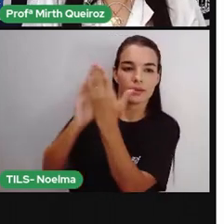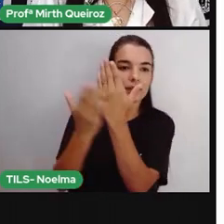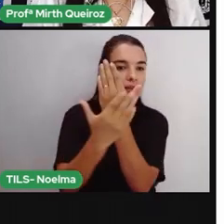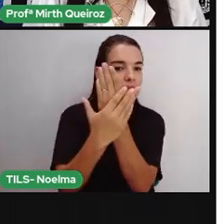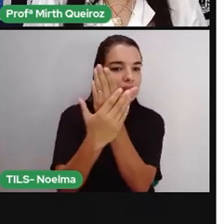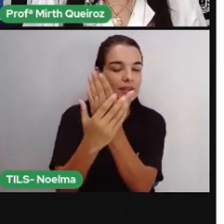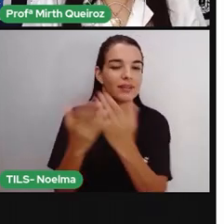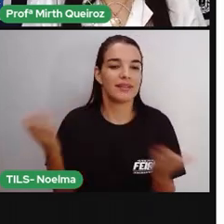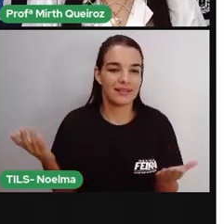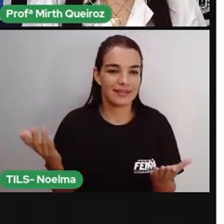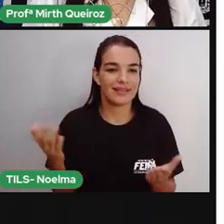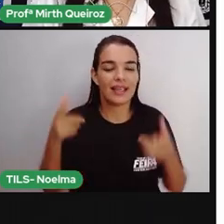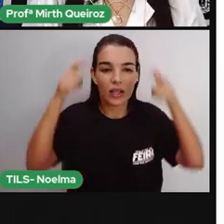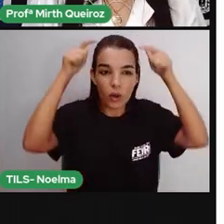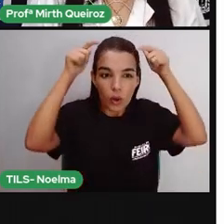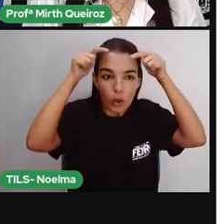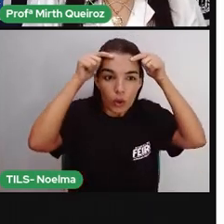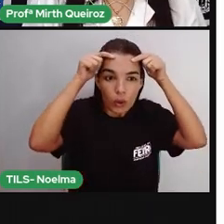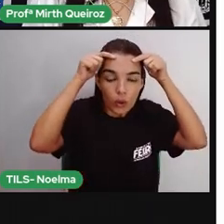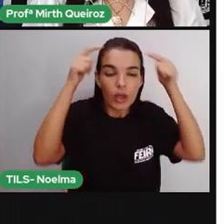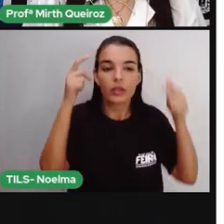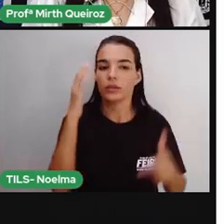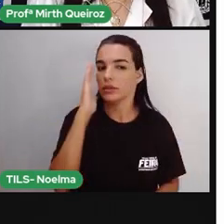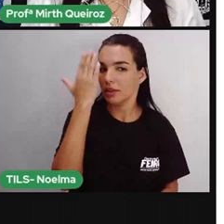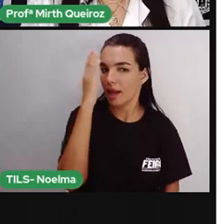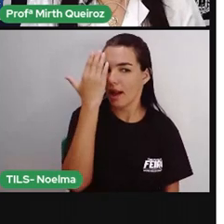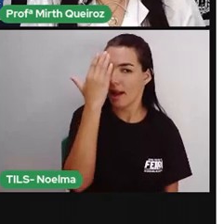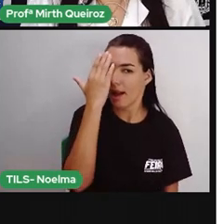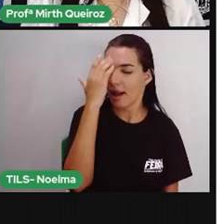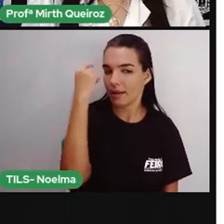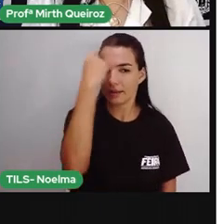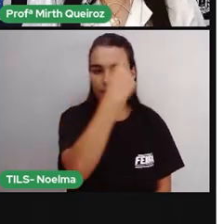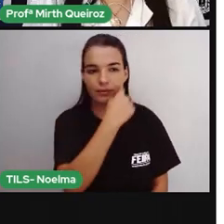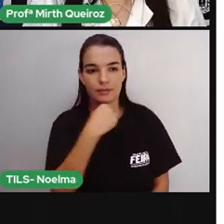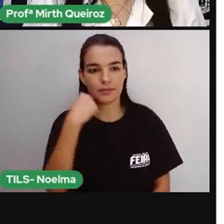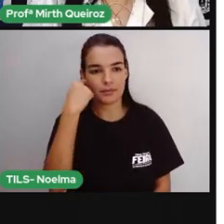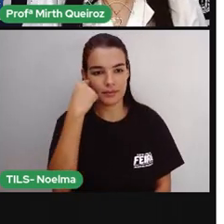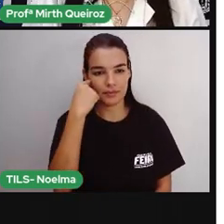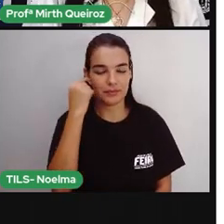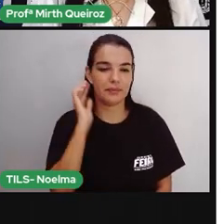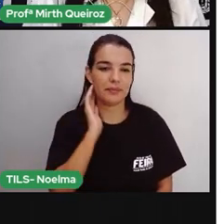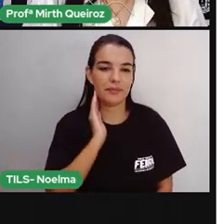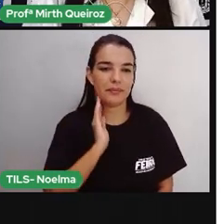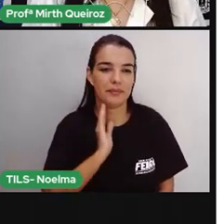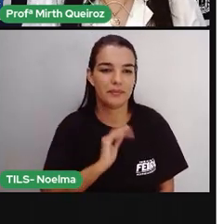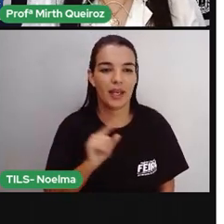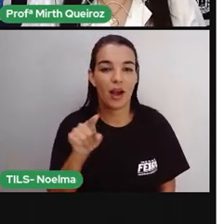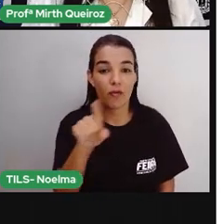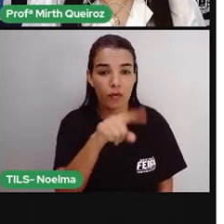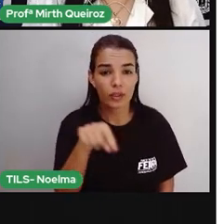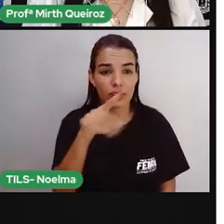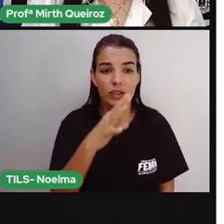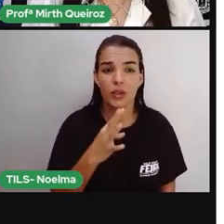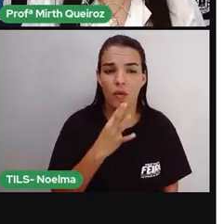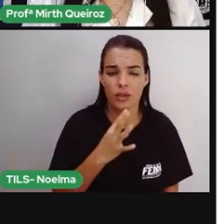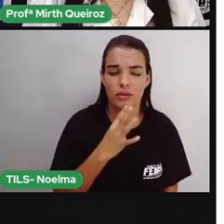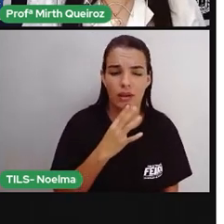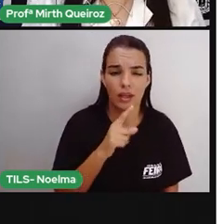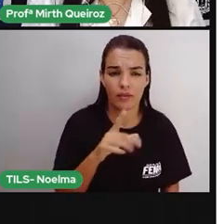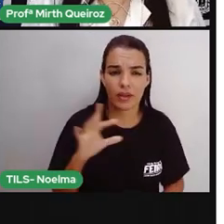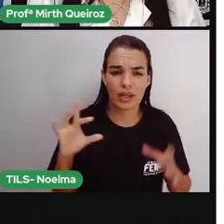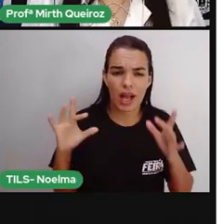brincou aí de cara, coroa? Pois é. O inverso é a cara, o reverso é a coroa. Vocês conseguiriam fazer a